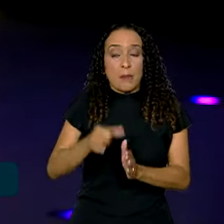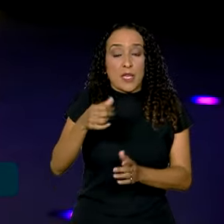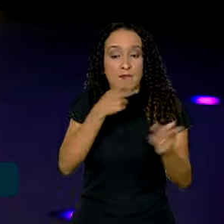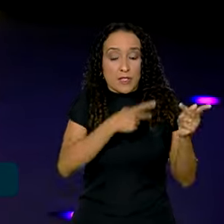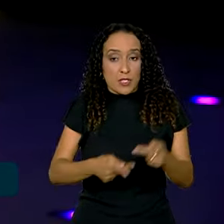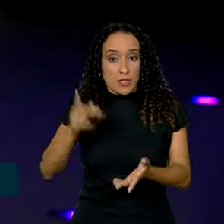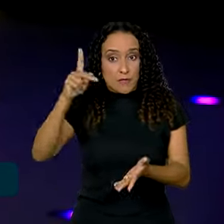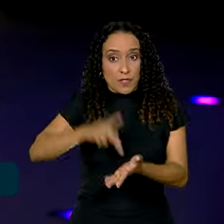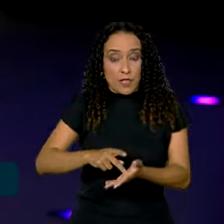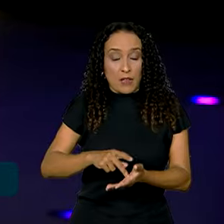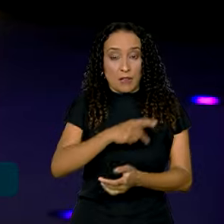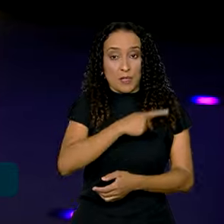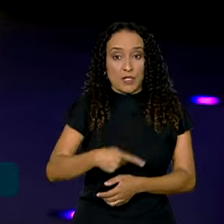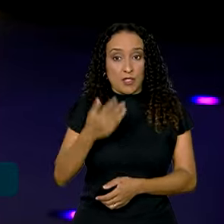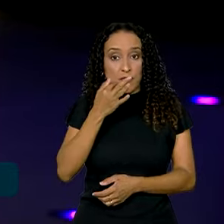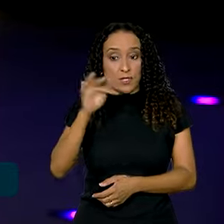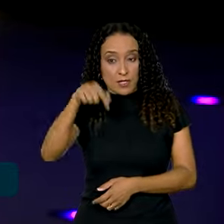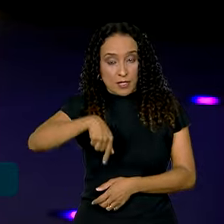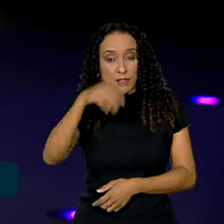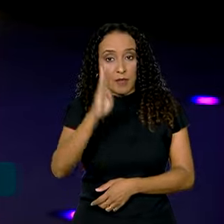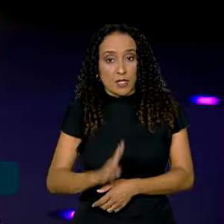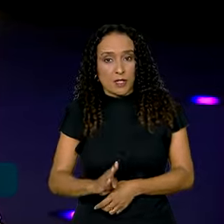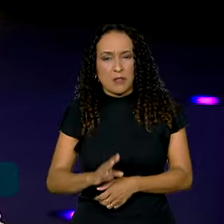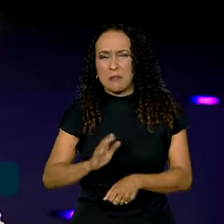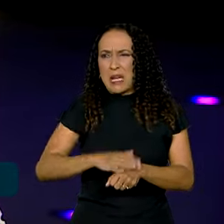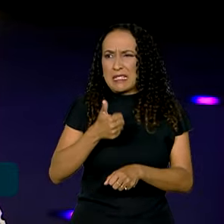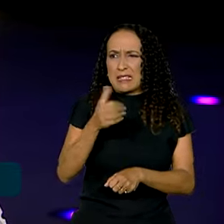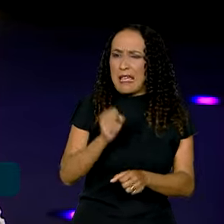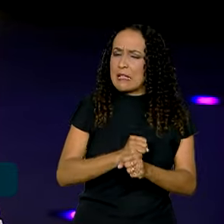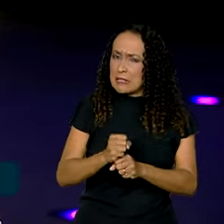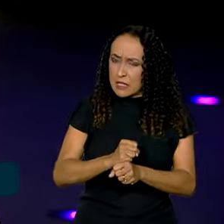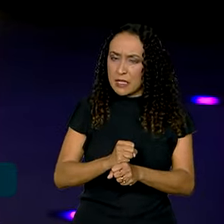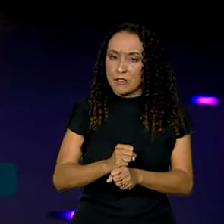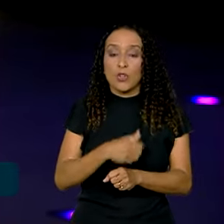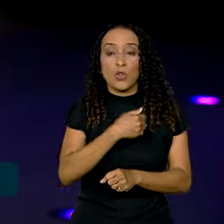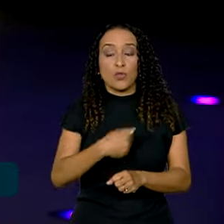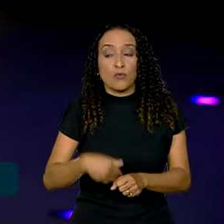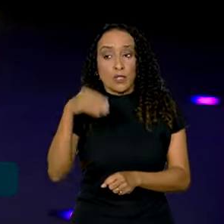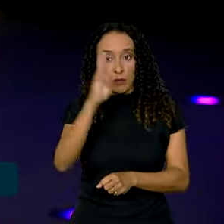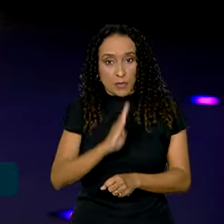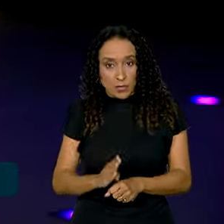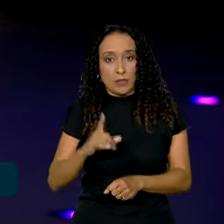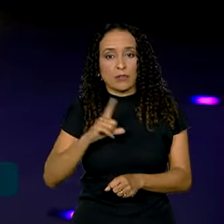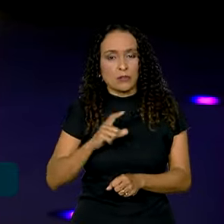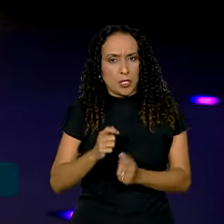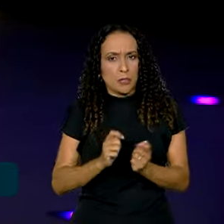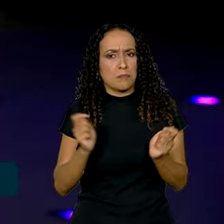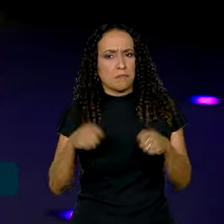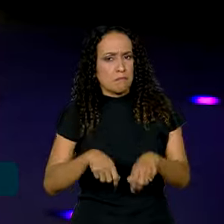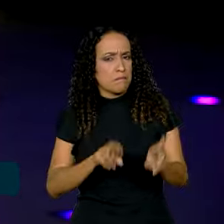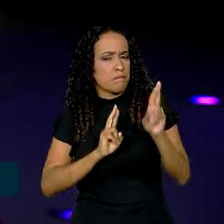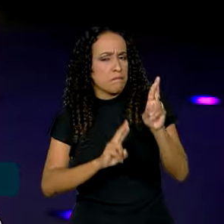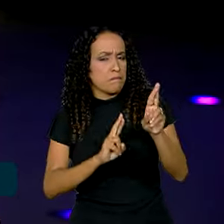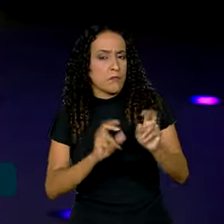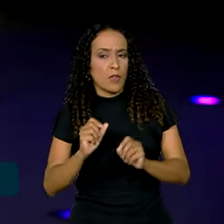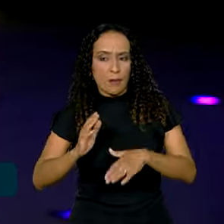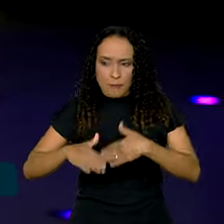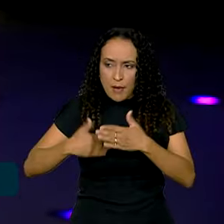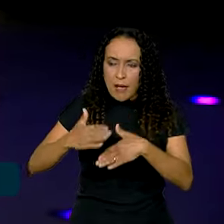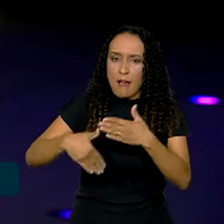oficial de um presidente francês ao Brasil em mais de 10 anos. E o governo brasileiro tem grande expectativa de